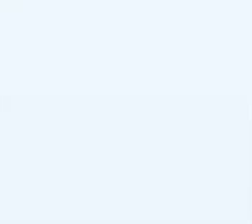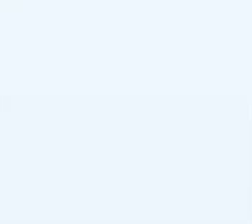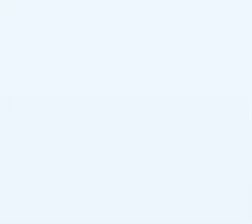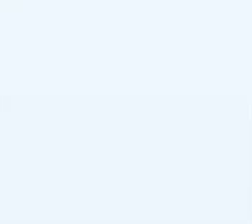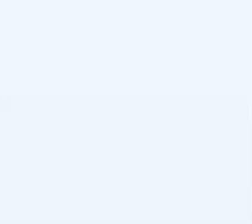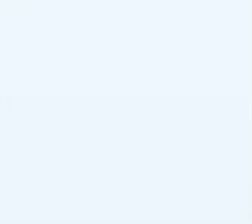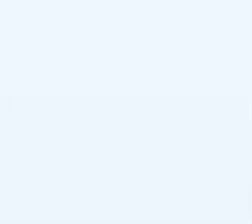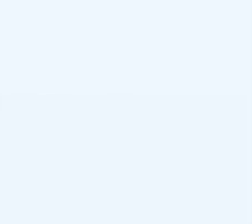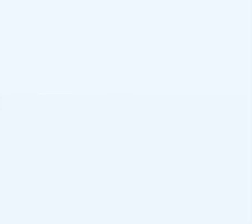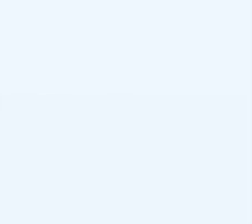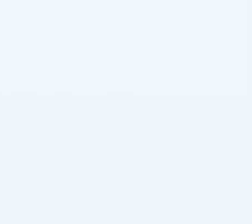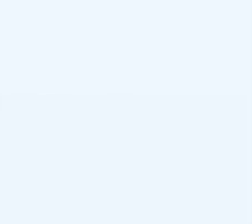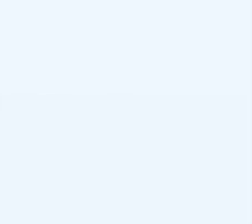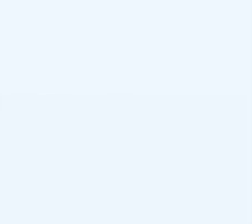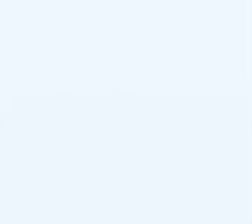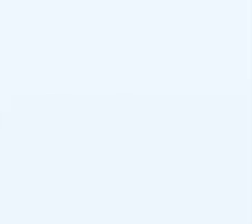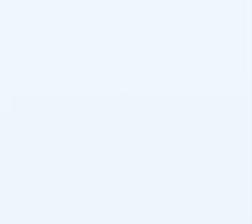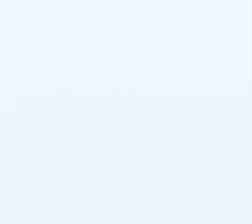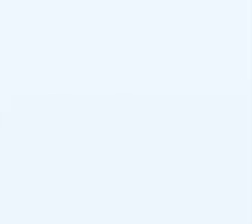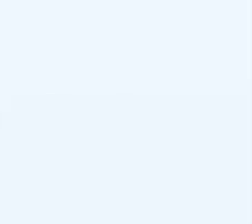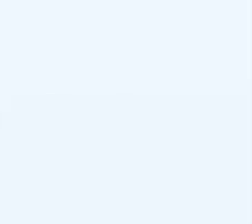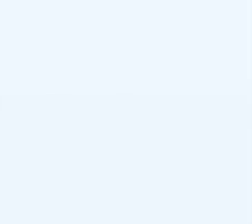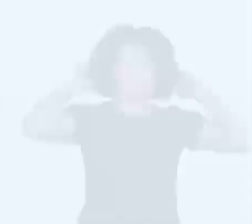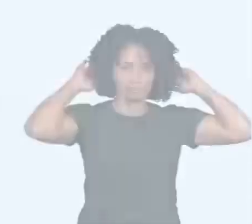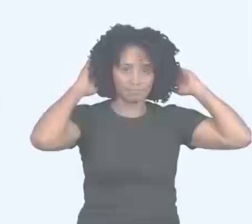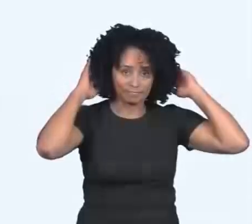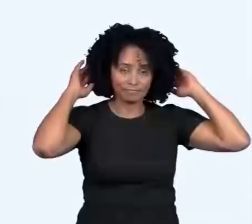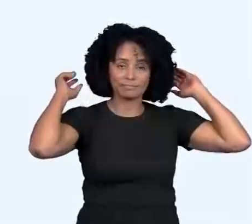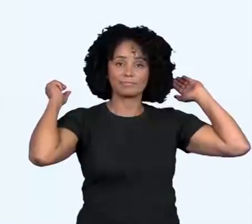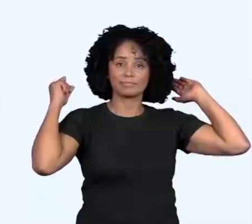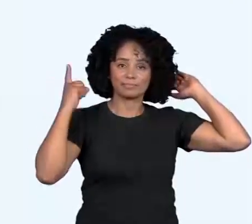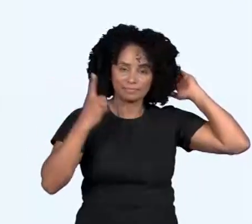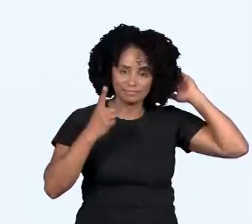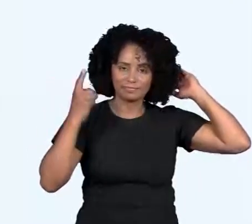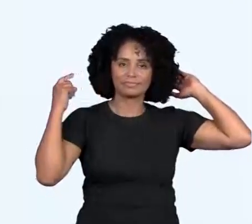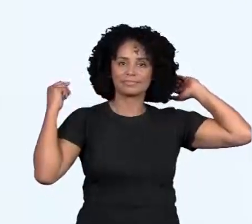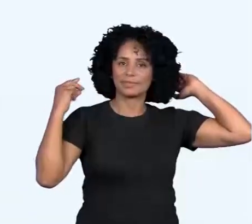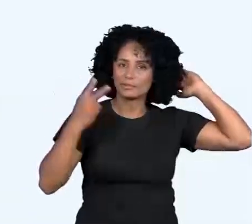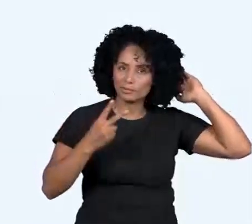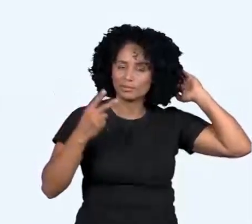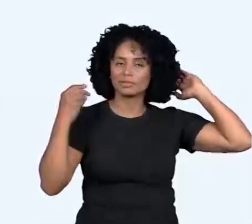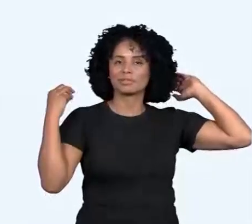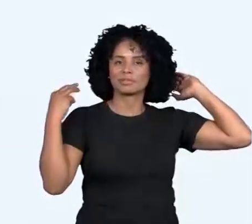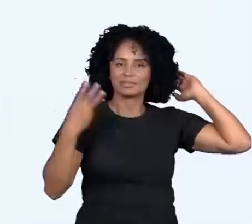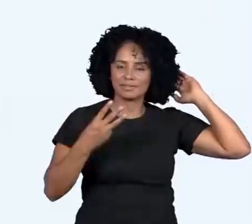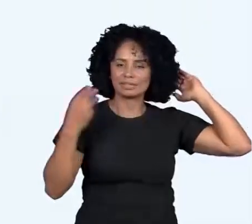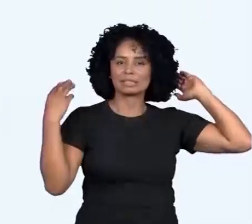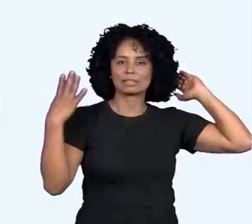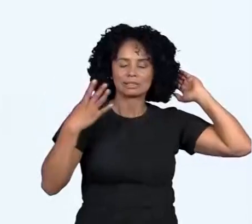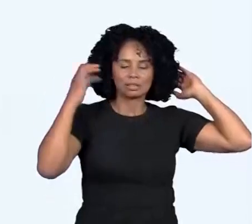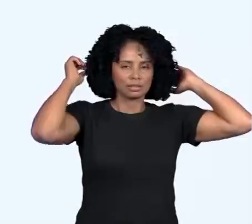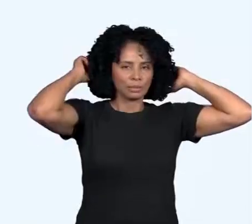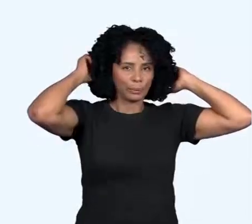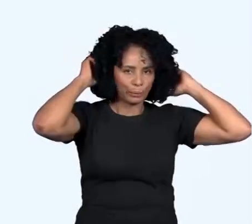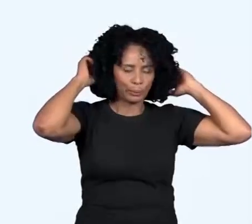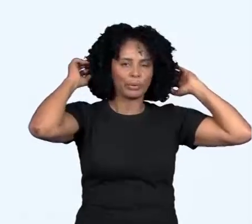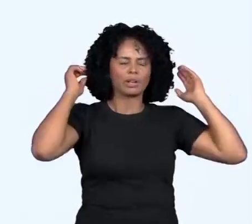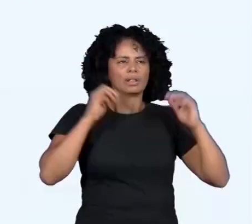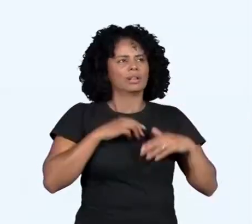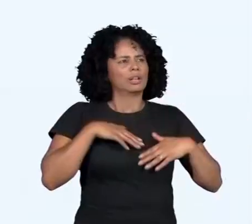15, 16, 17, 18... Uau!